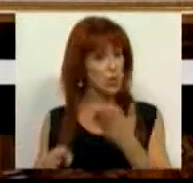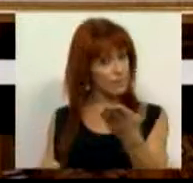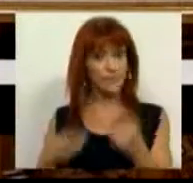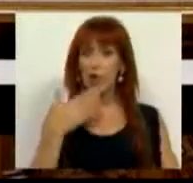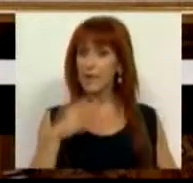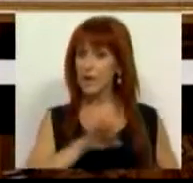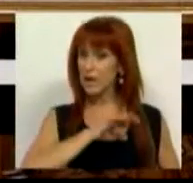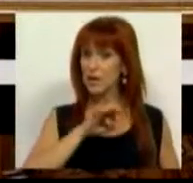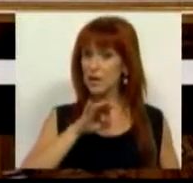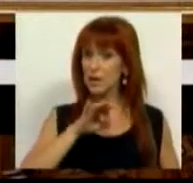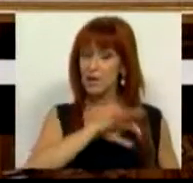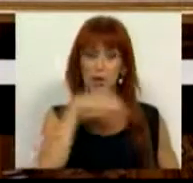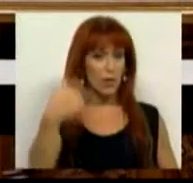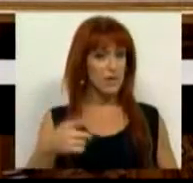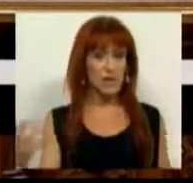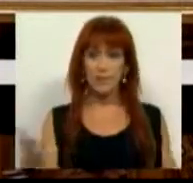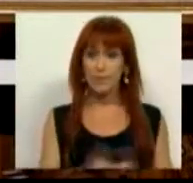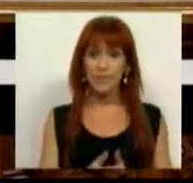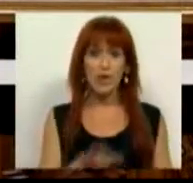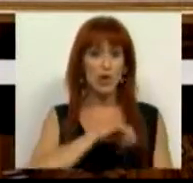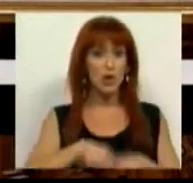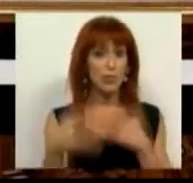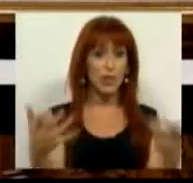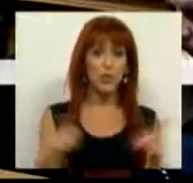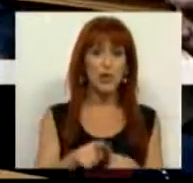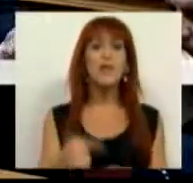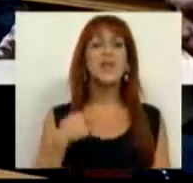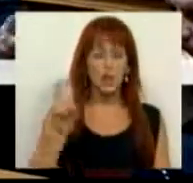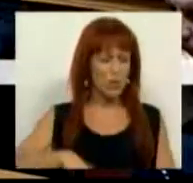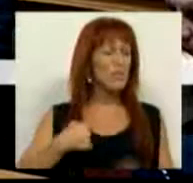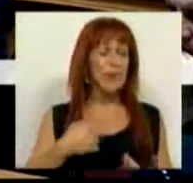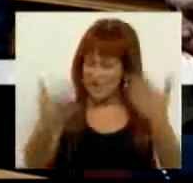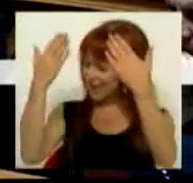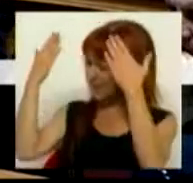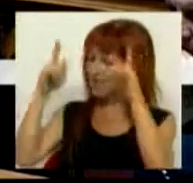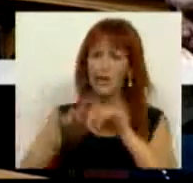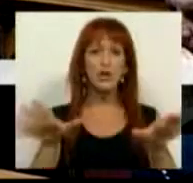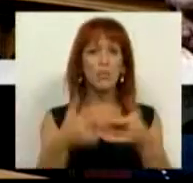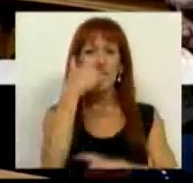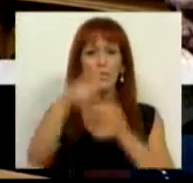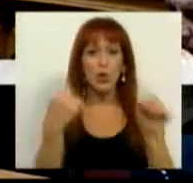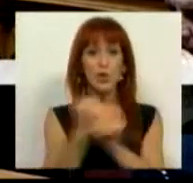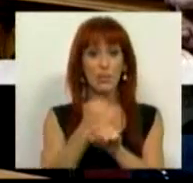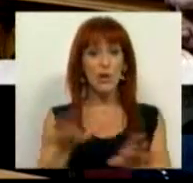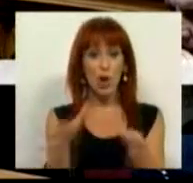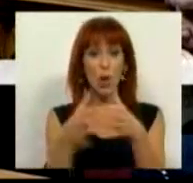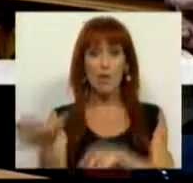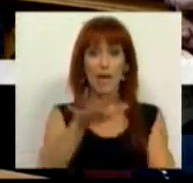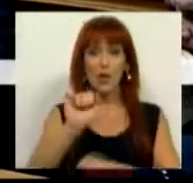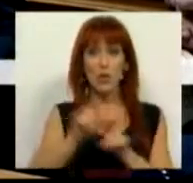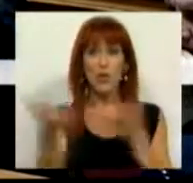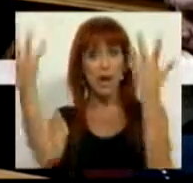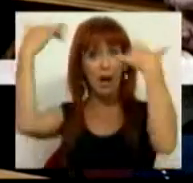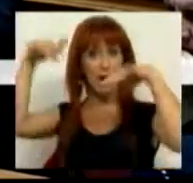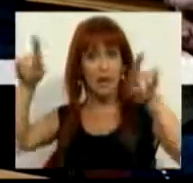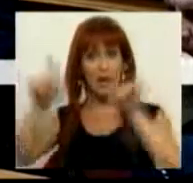Muito obrigada, Sr. Presidente, Srs. Deputados. Também eu começo por saudar a Comissão de Trabalhadores da Companhia Nacional de Bailada e